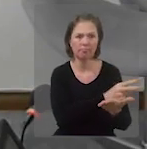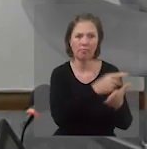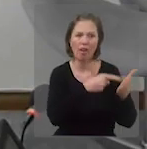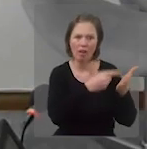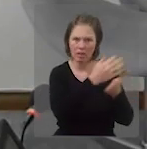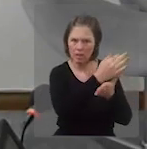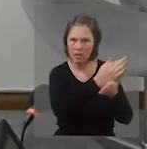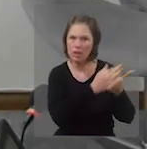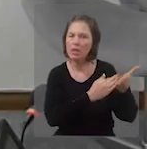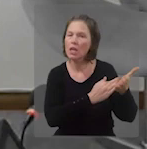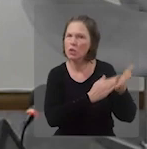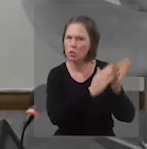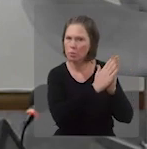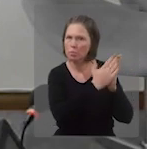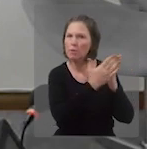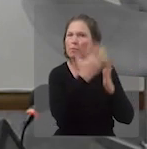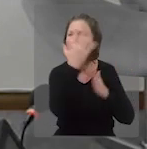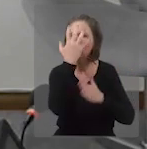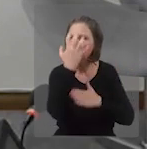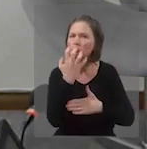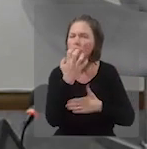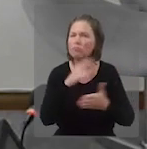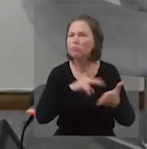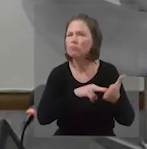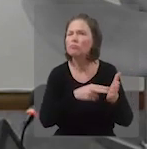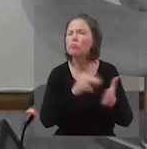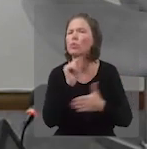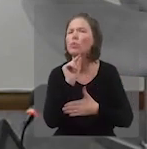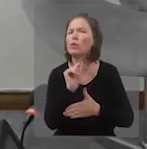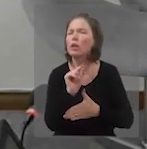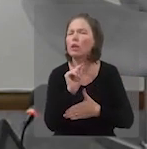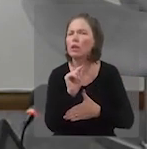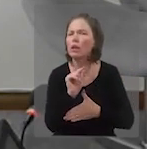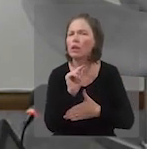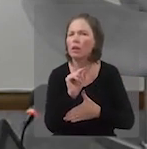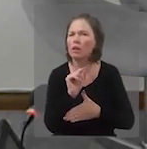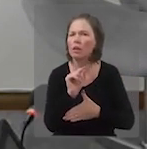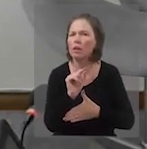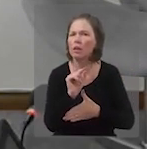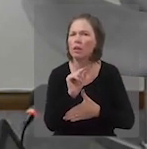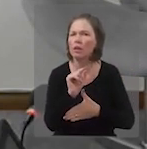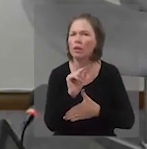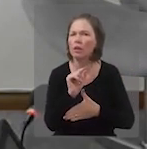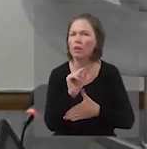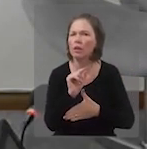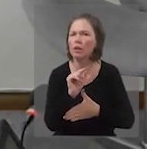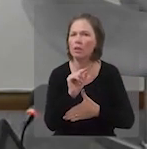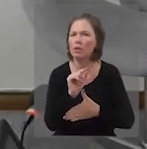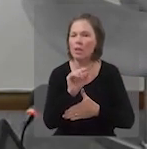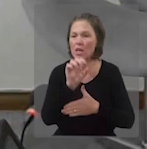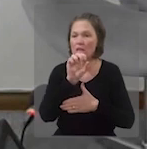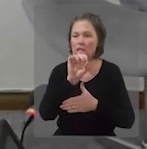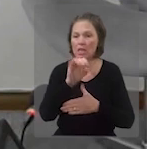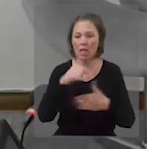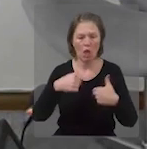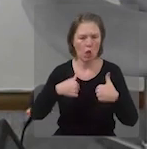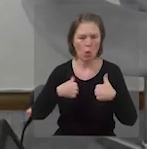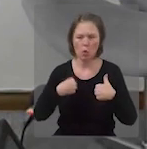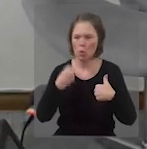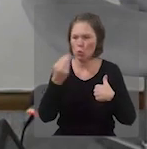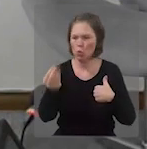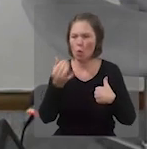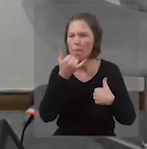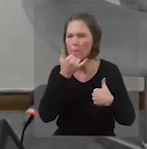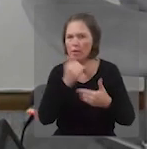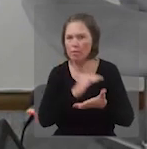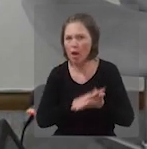E veja, olha, esse texto é muito sério. Isso significa, em termos de vivência, que eu não